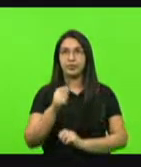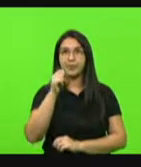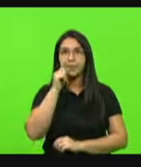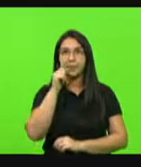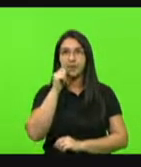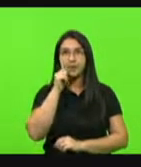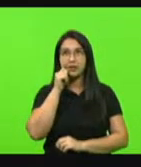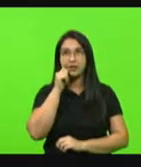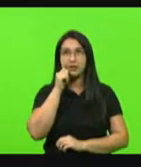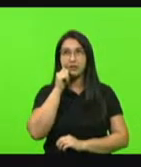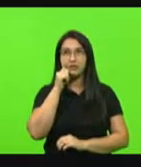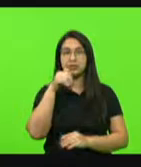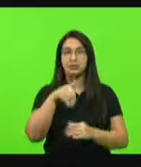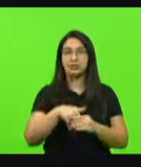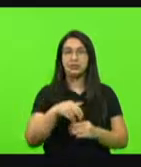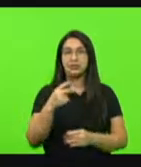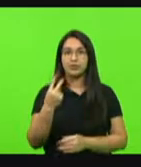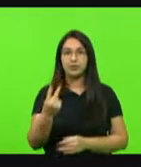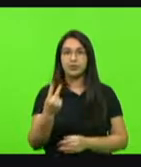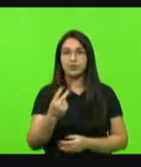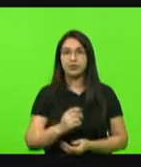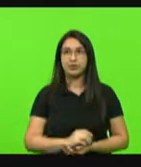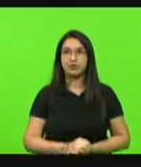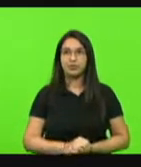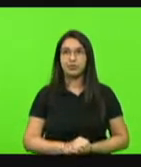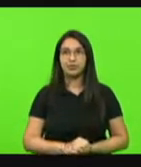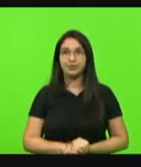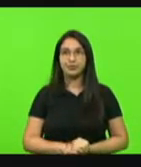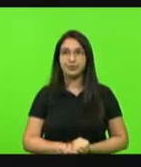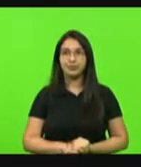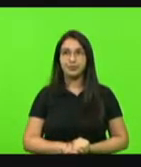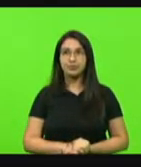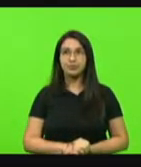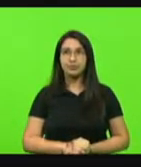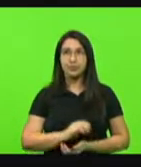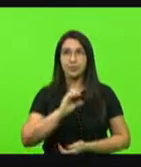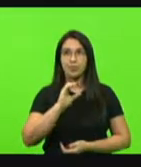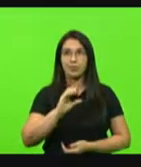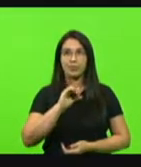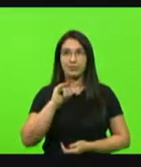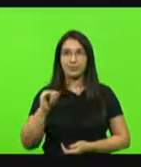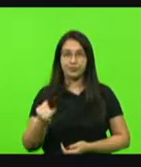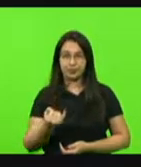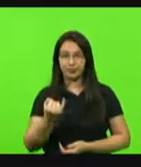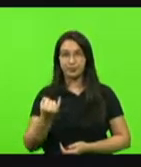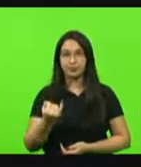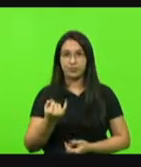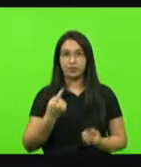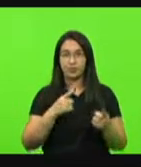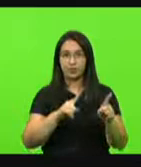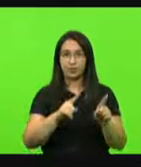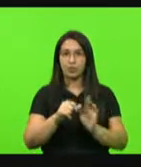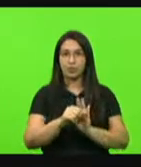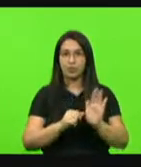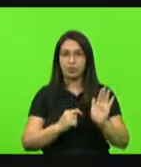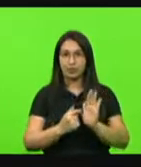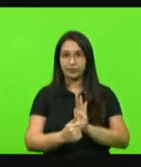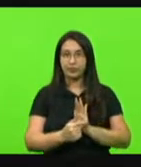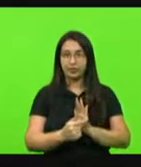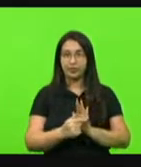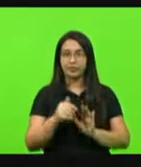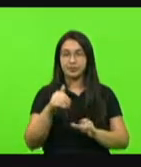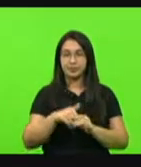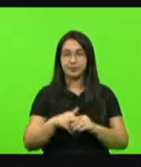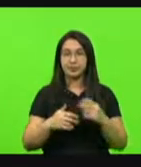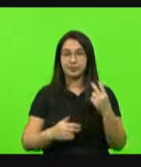orientar, voto 2. Obrigada. Já que a CCJ votou pela rejeição do veto, voto 2.